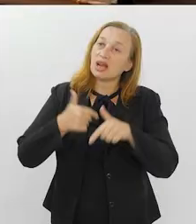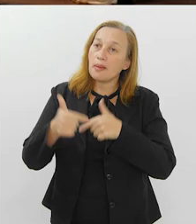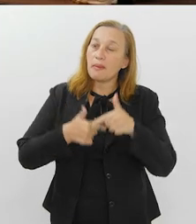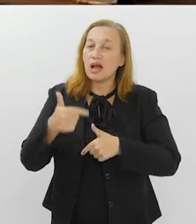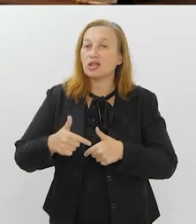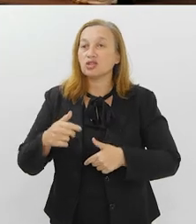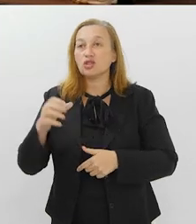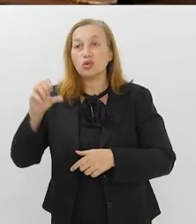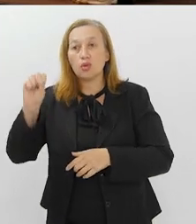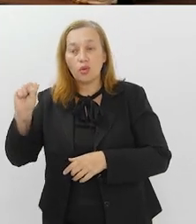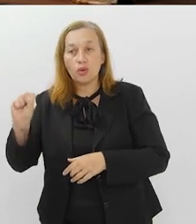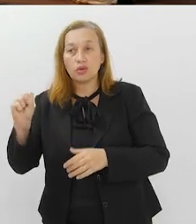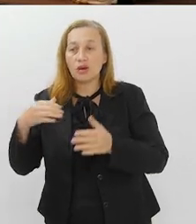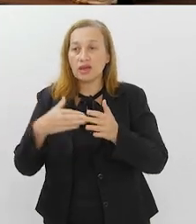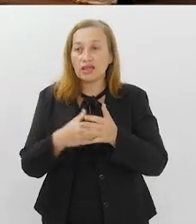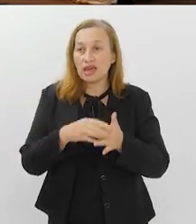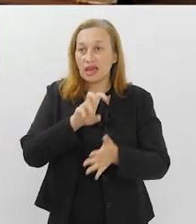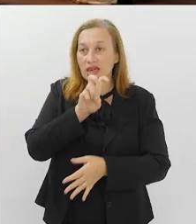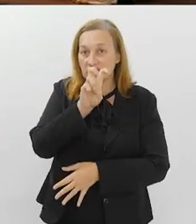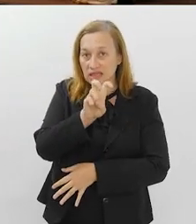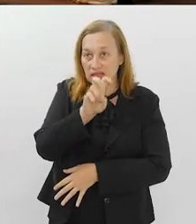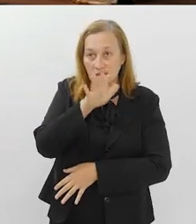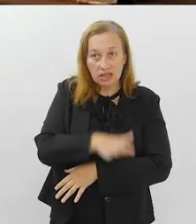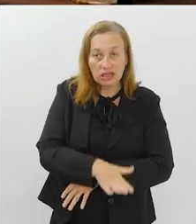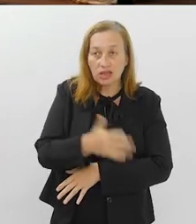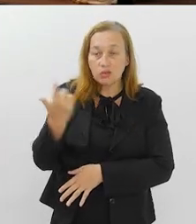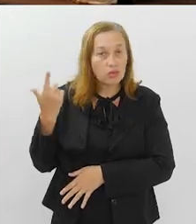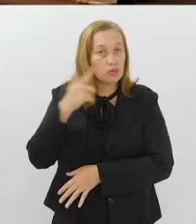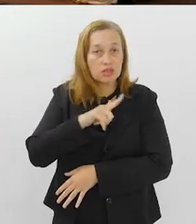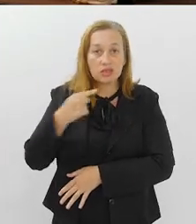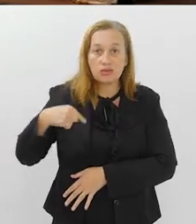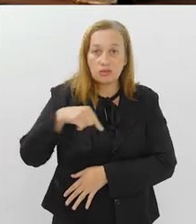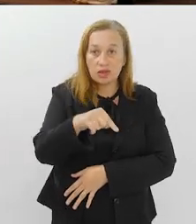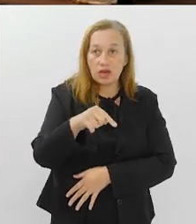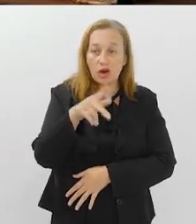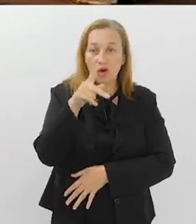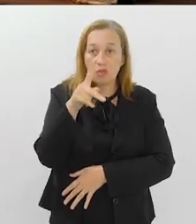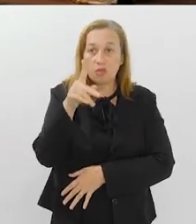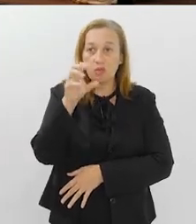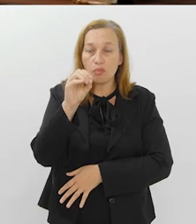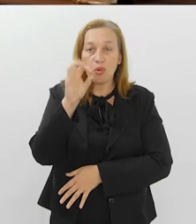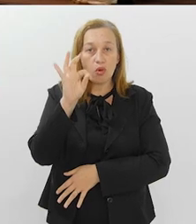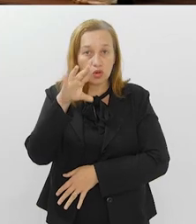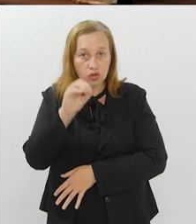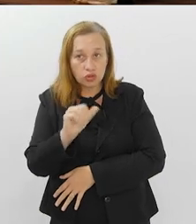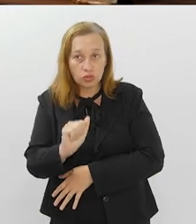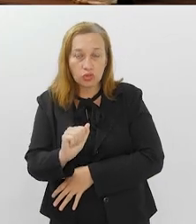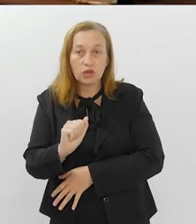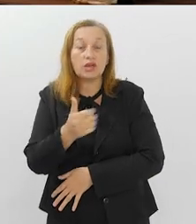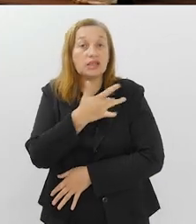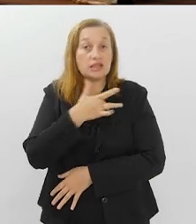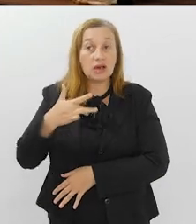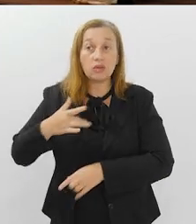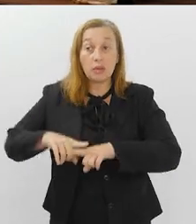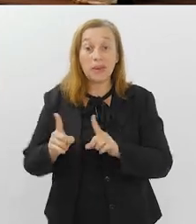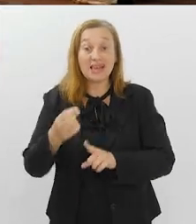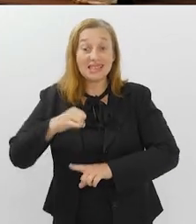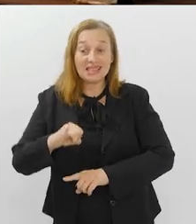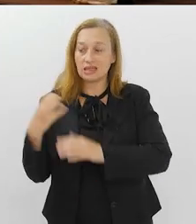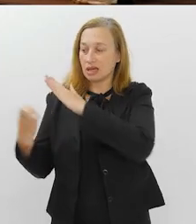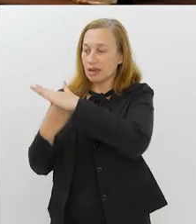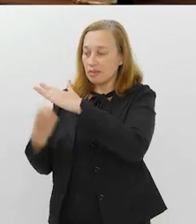eu não consigo num posto de saúde. Mas se ali, naquele horário de almoço, tem na empresa do trabalho